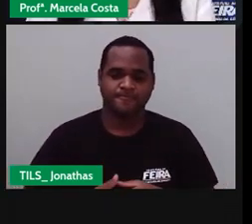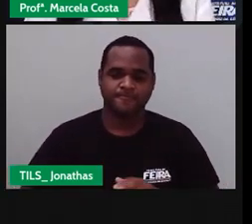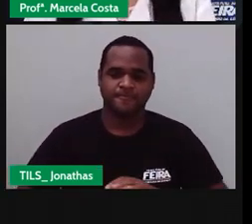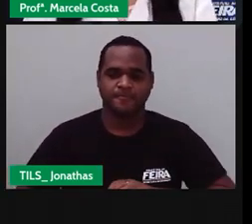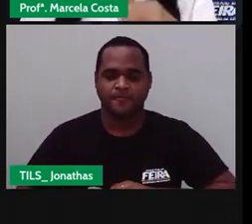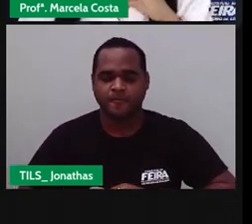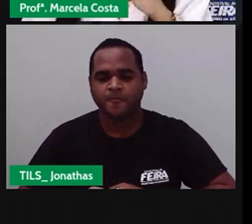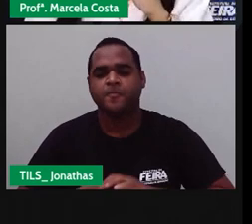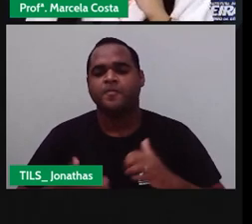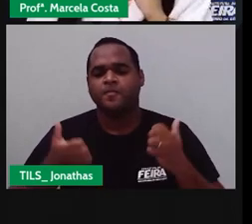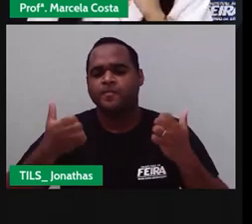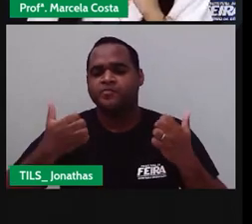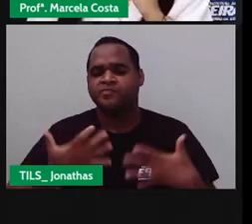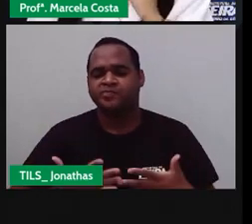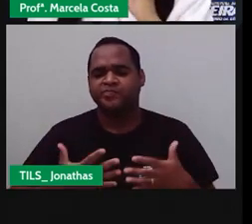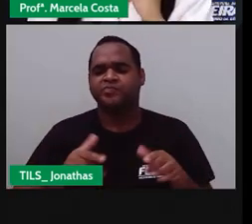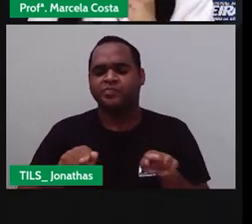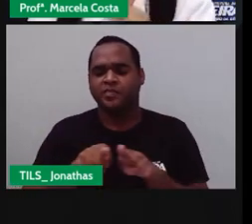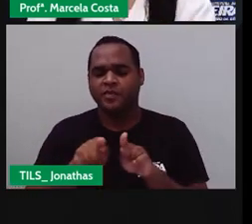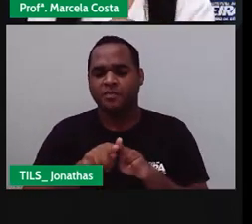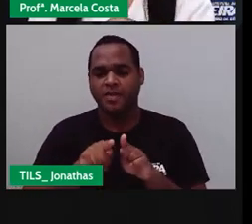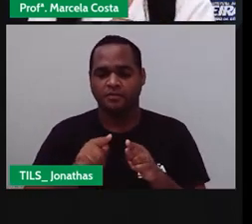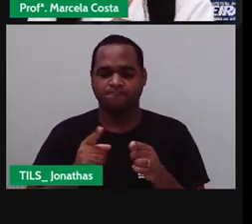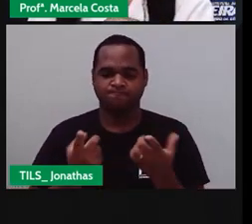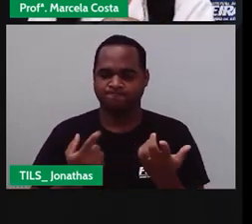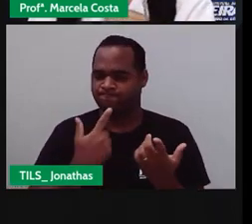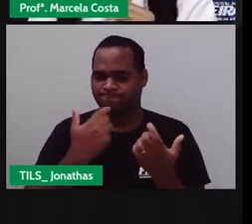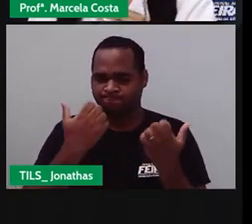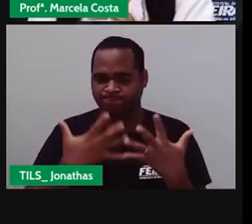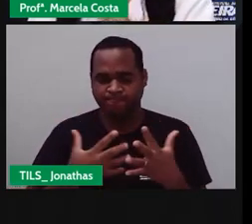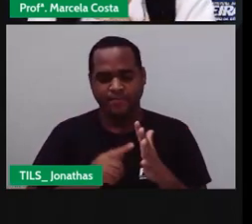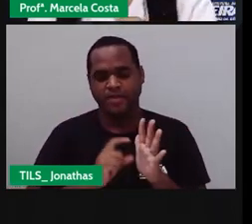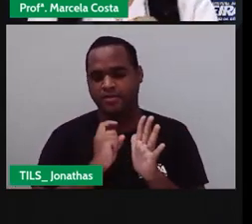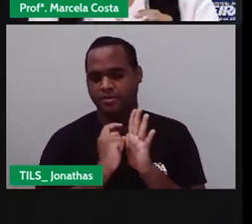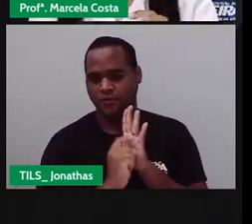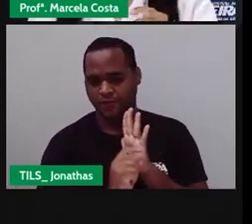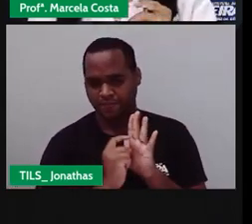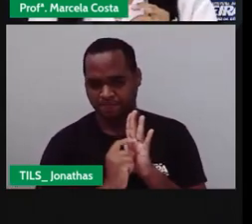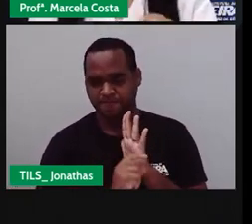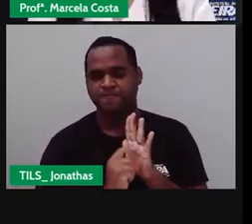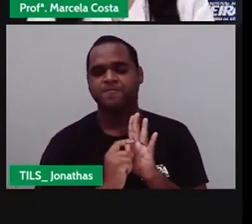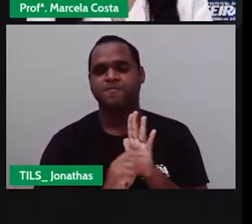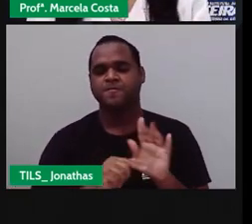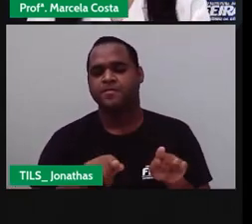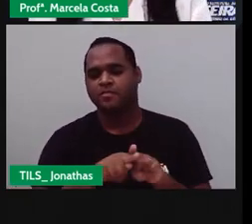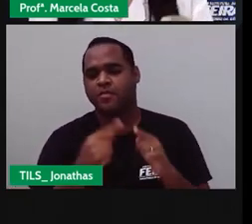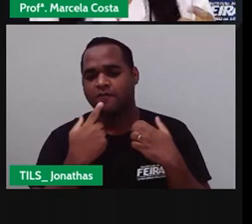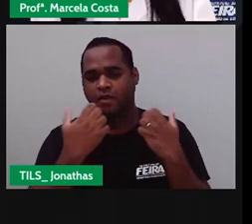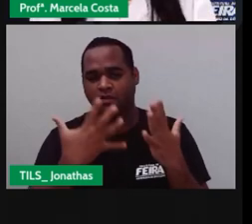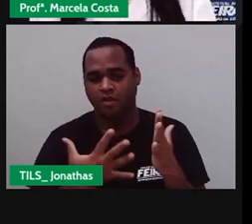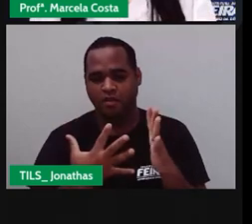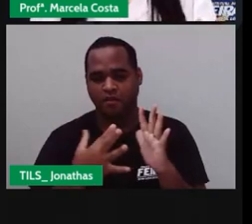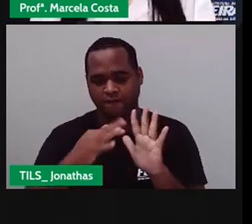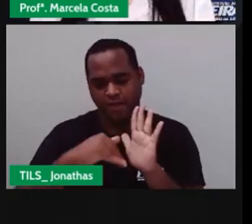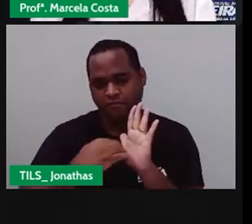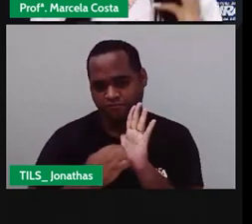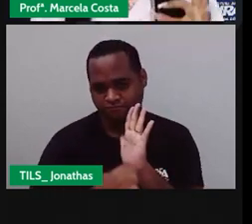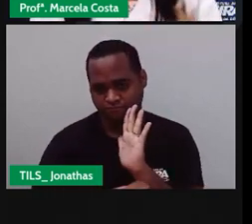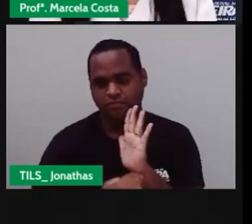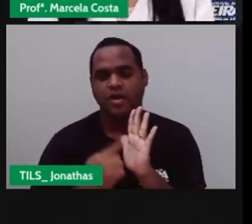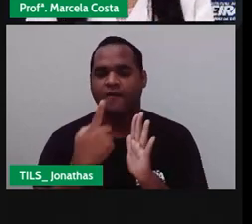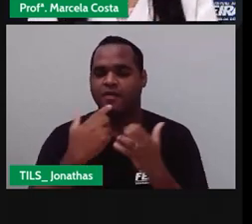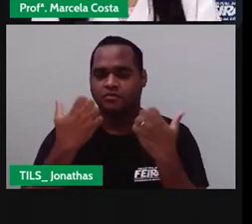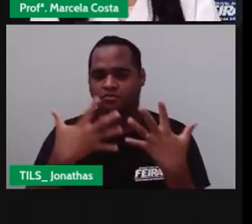Por isso que Aqui nessa estrofe Nesse último E no último verso Está reforçando